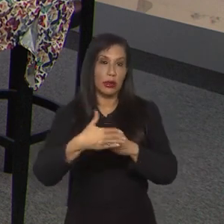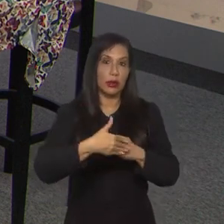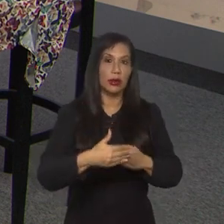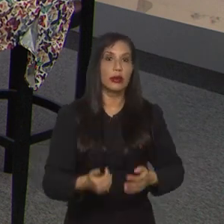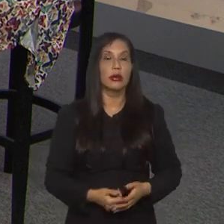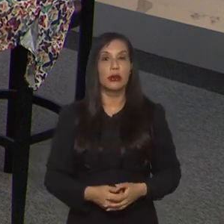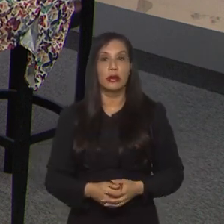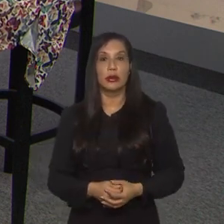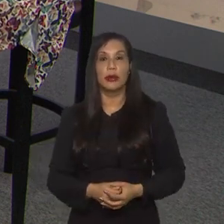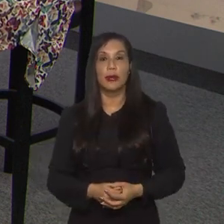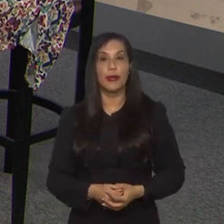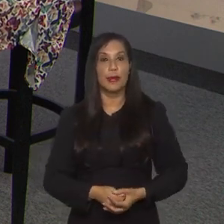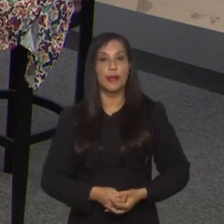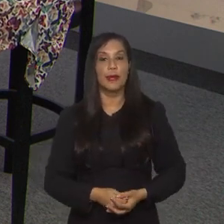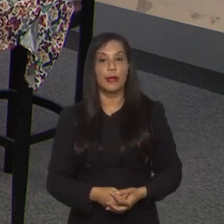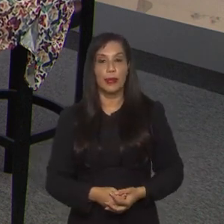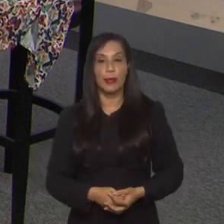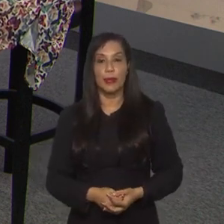Tatiana?